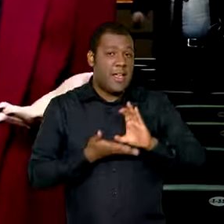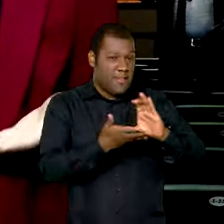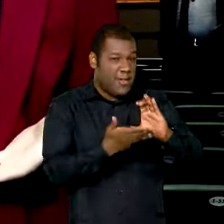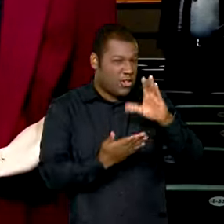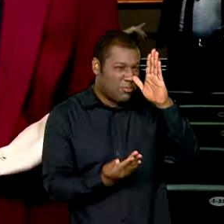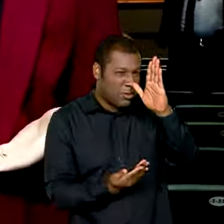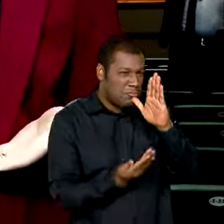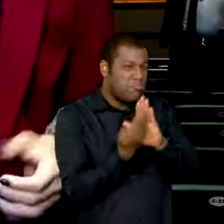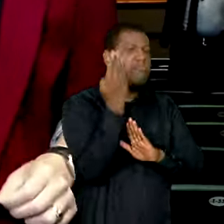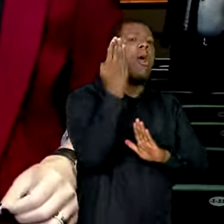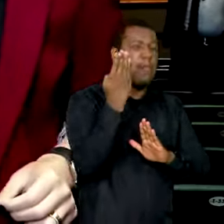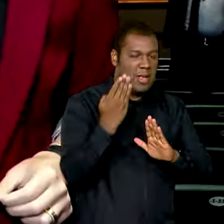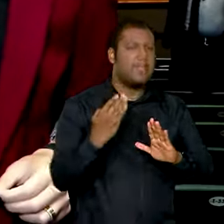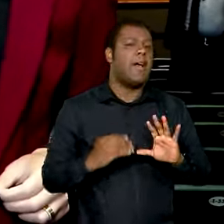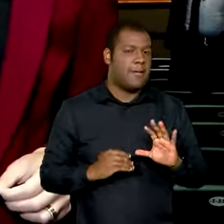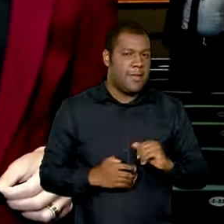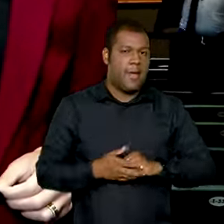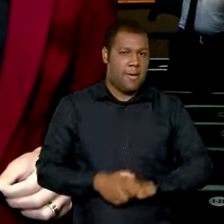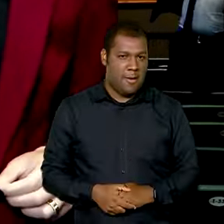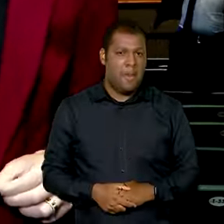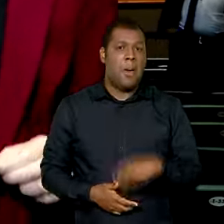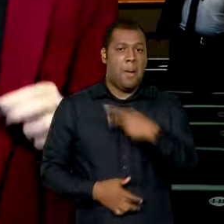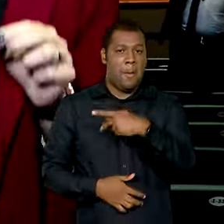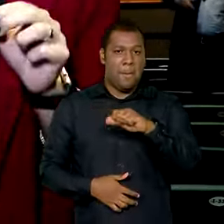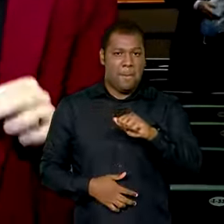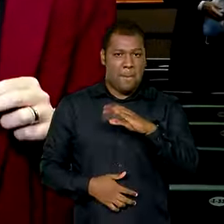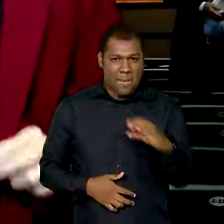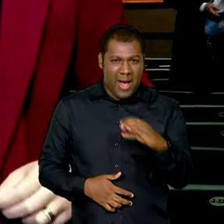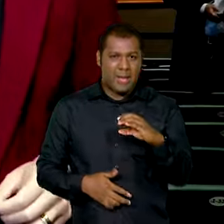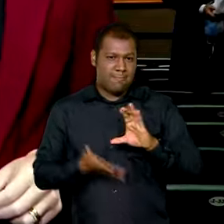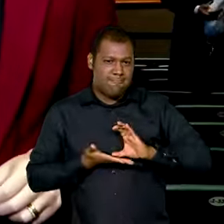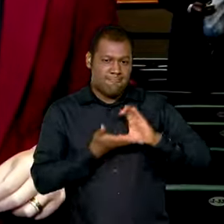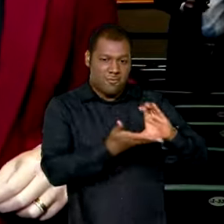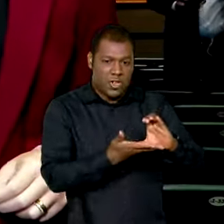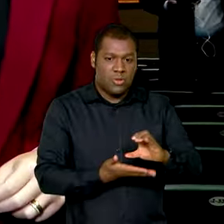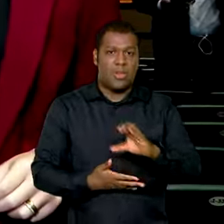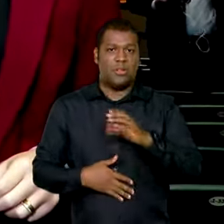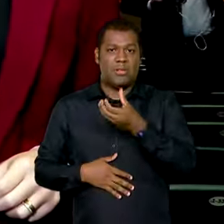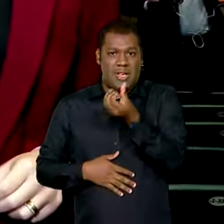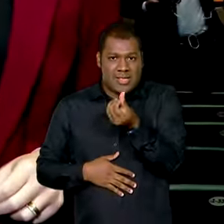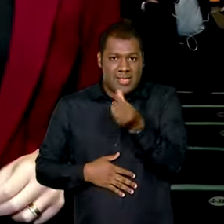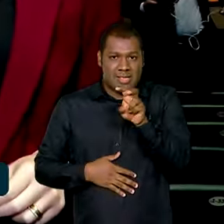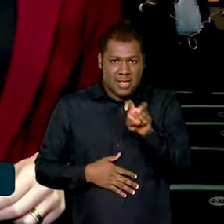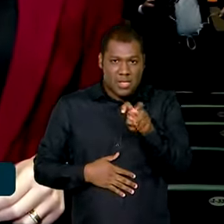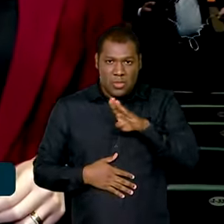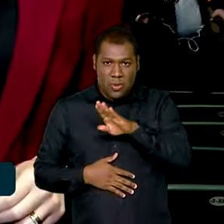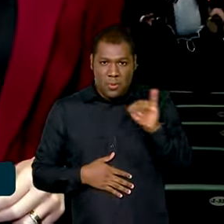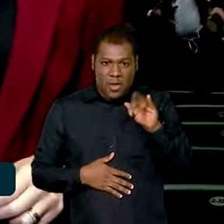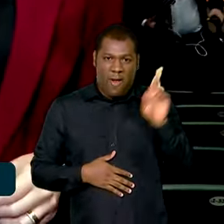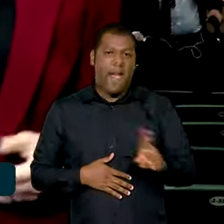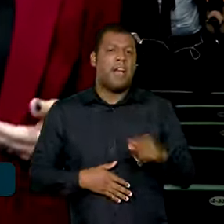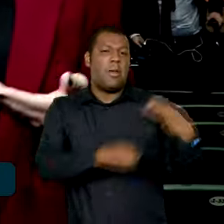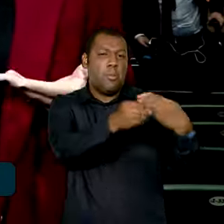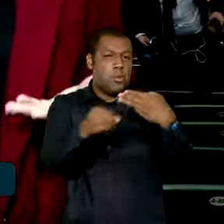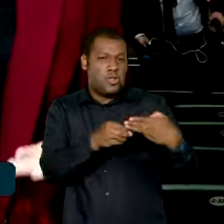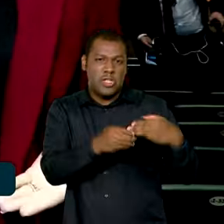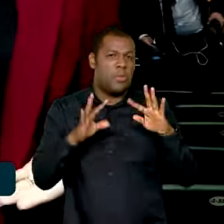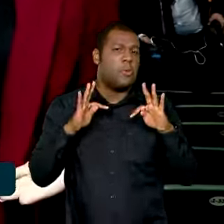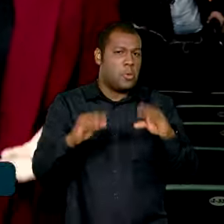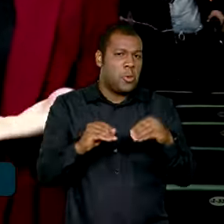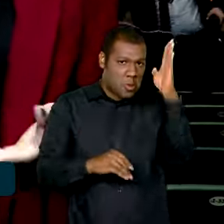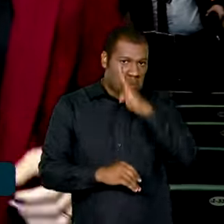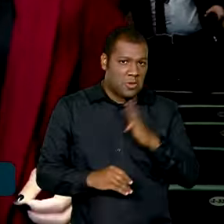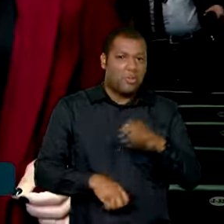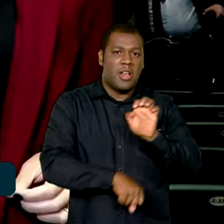o PAC Seleções, que vai investir mais de 65 bilhões de reais em municípios de todo o país. Só em Minas